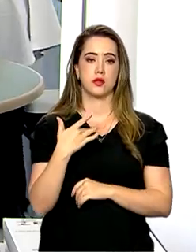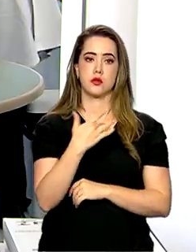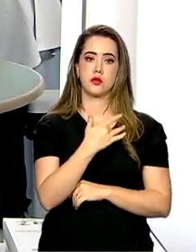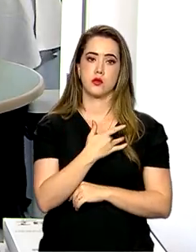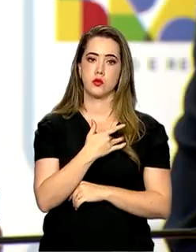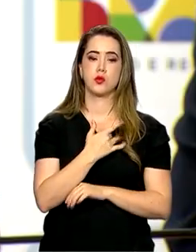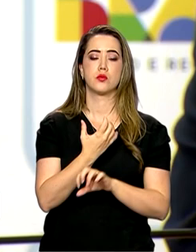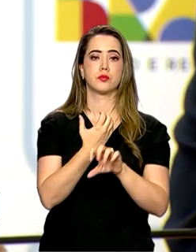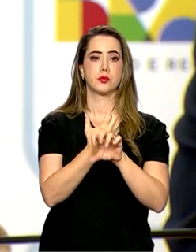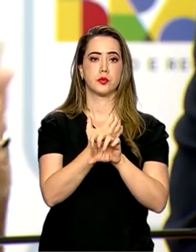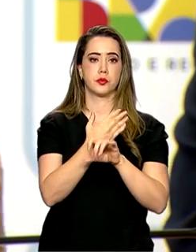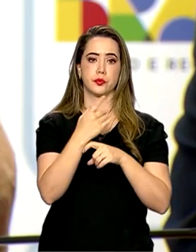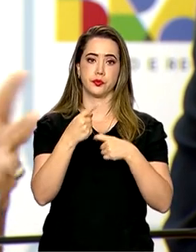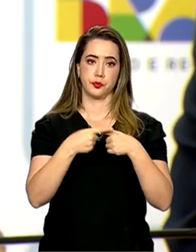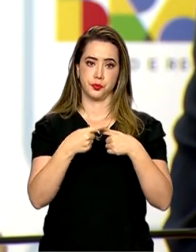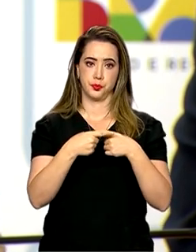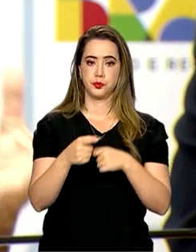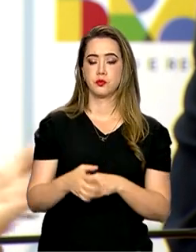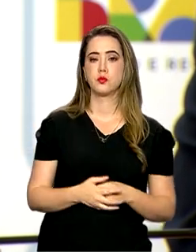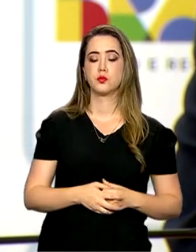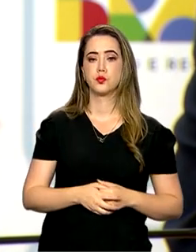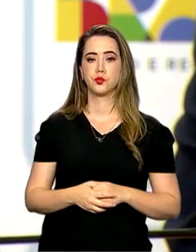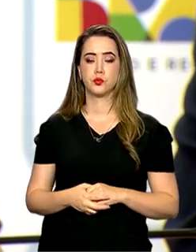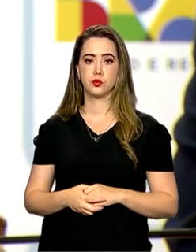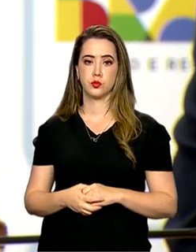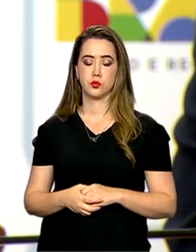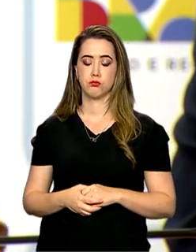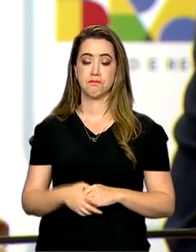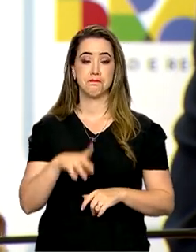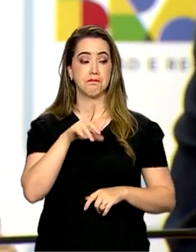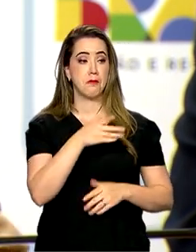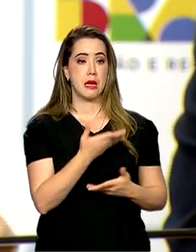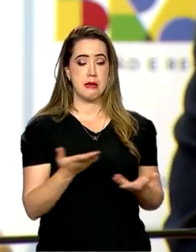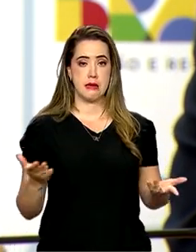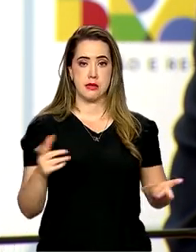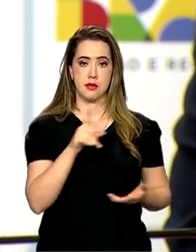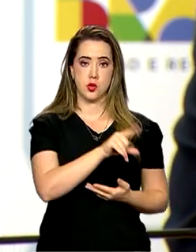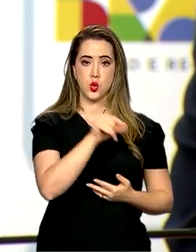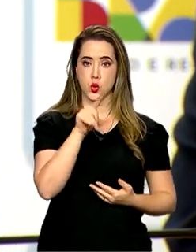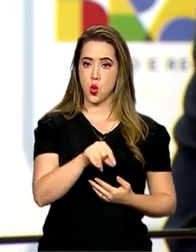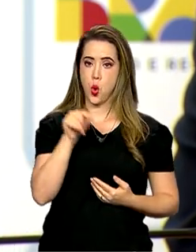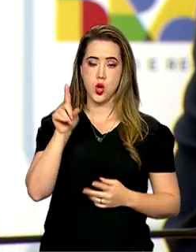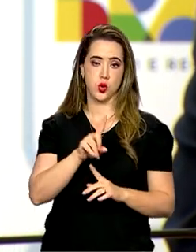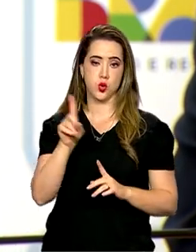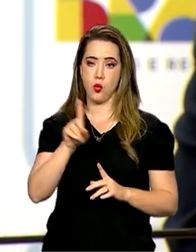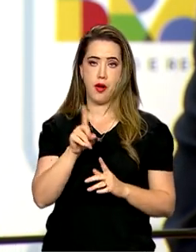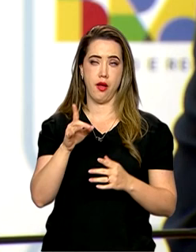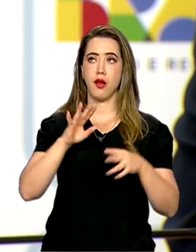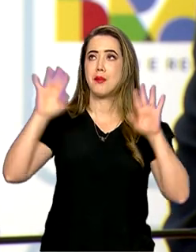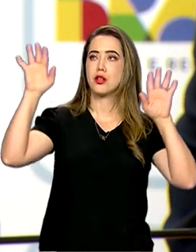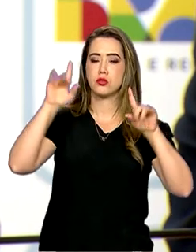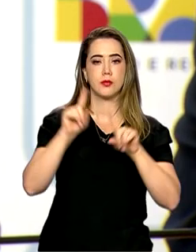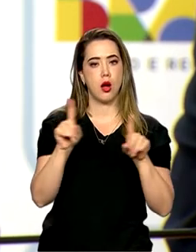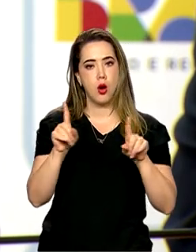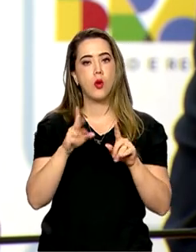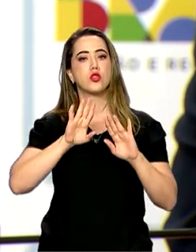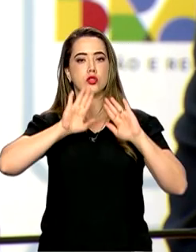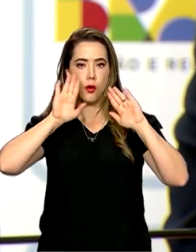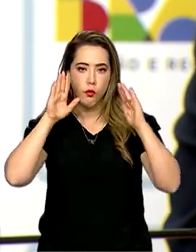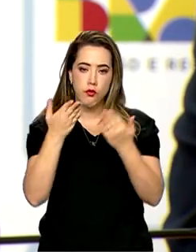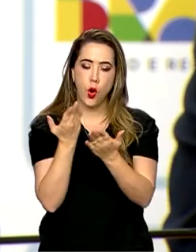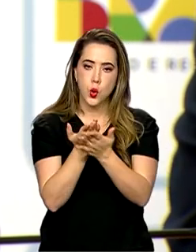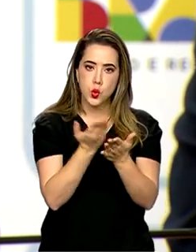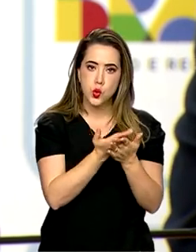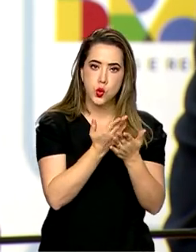telesaúde. As coisas não são escolhas sem uma base nos dados, inclusive